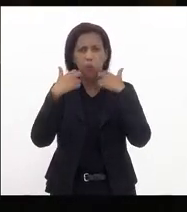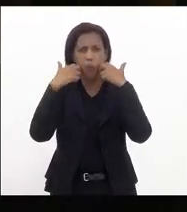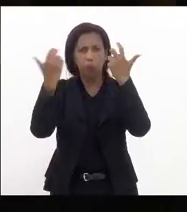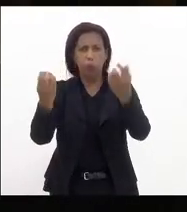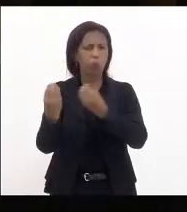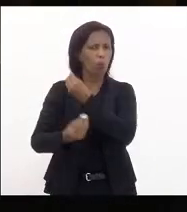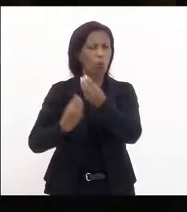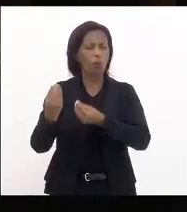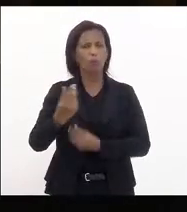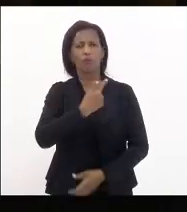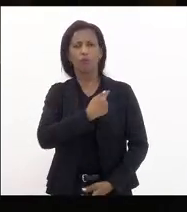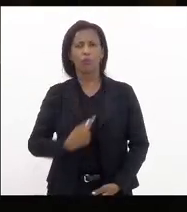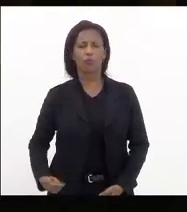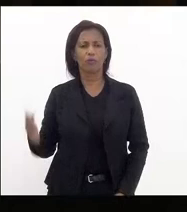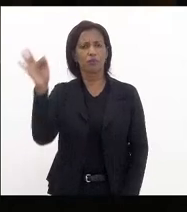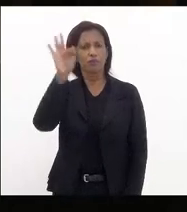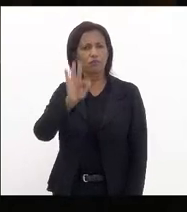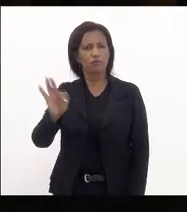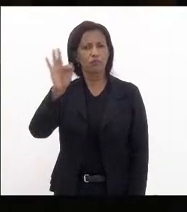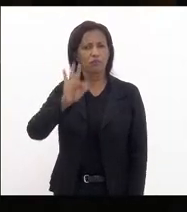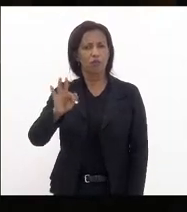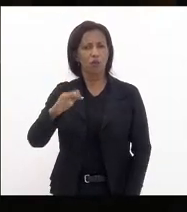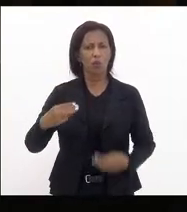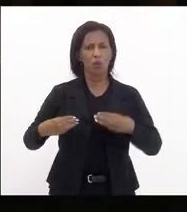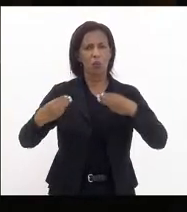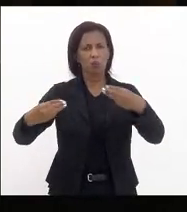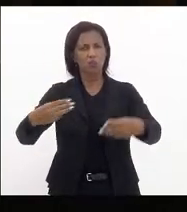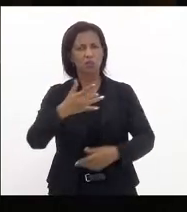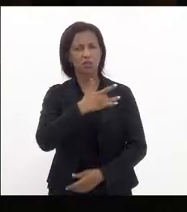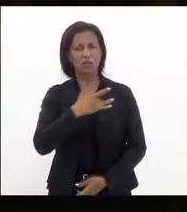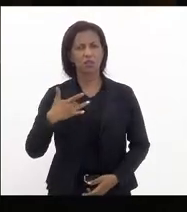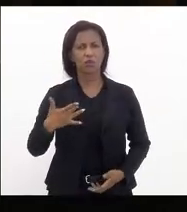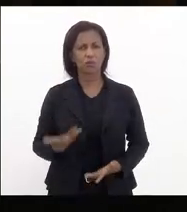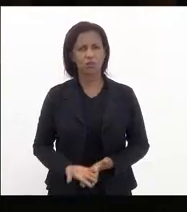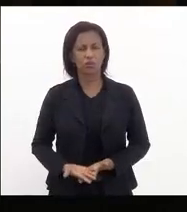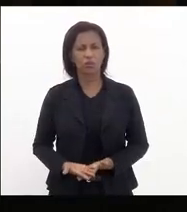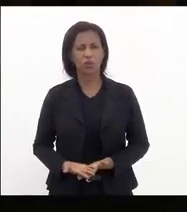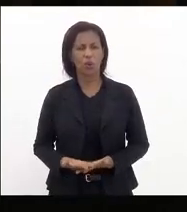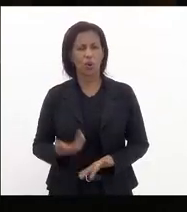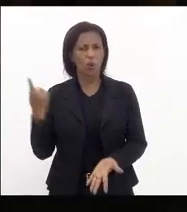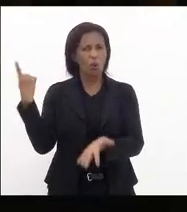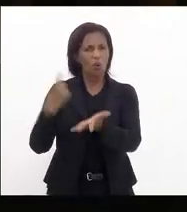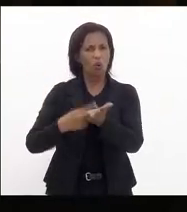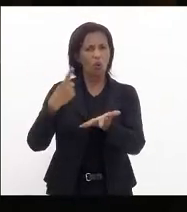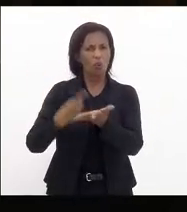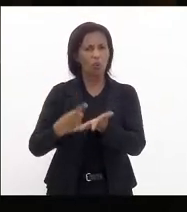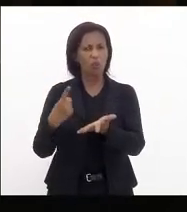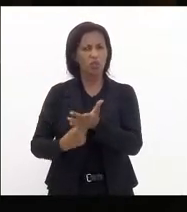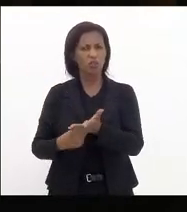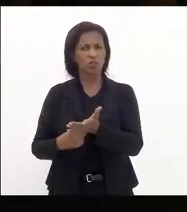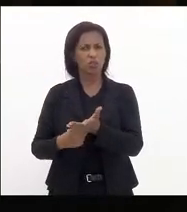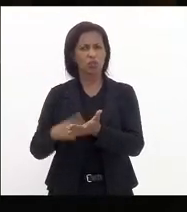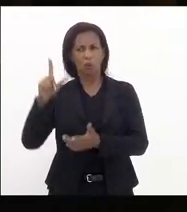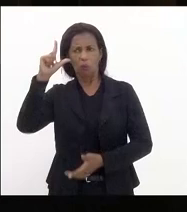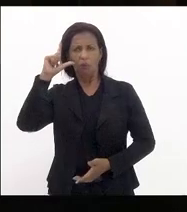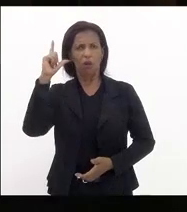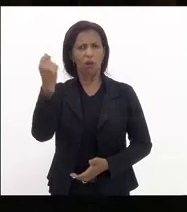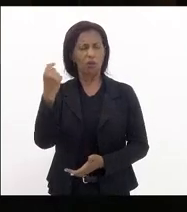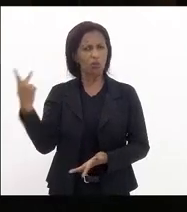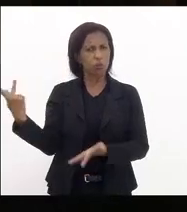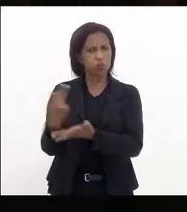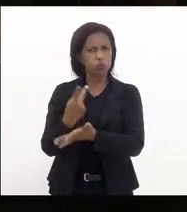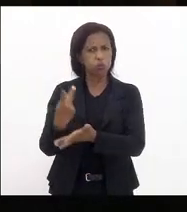ver o governo federal o Ministério da Saúde comprometido com uma lógica completamente absurda